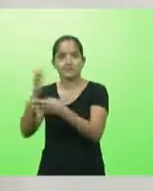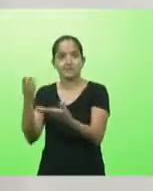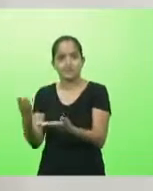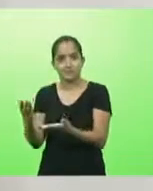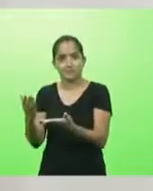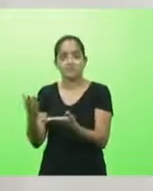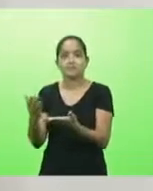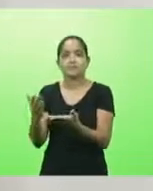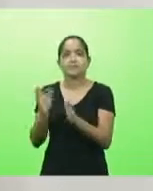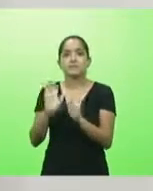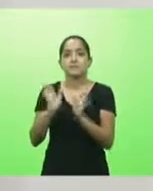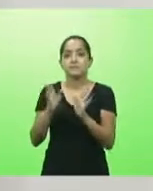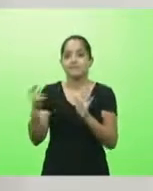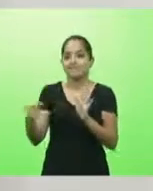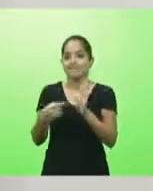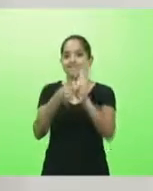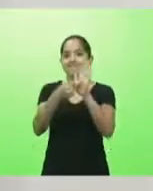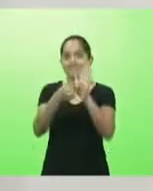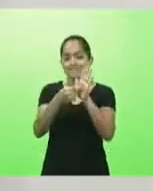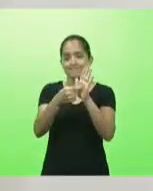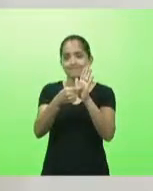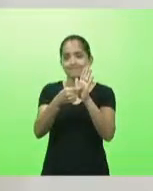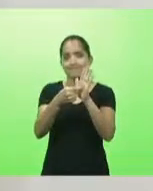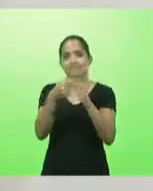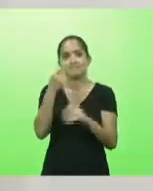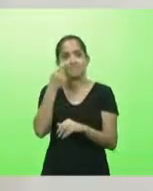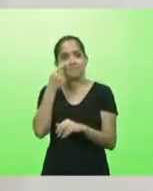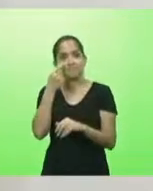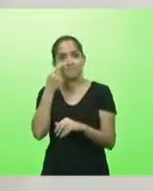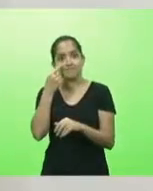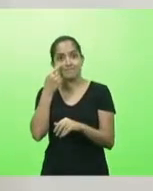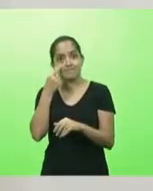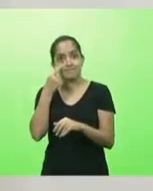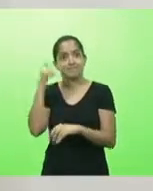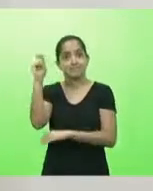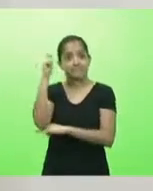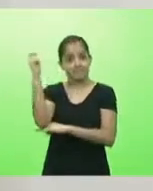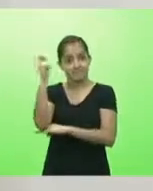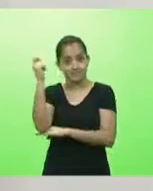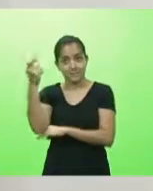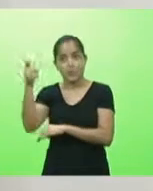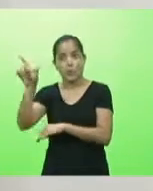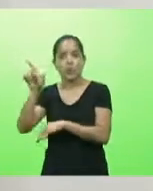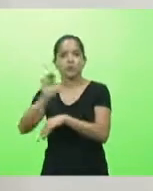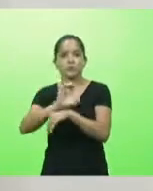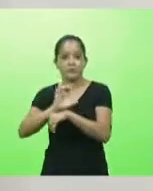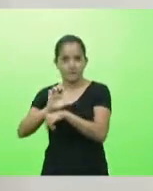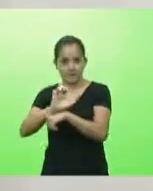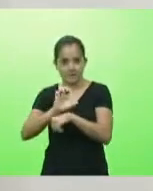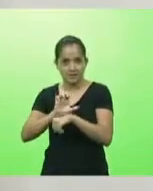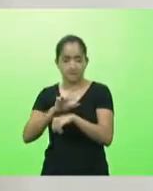tem já denúncias asseveradas em relação a isso, ao Estado do Rio Grande do Sul e de outros Estados da Federação,